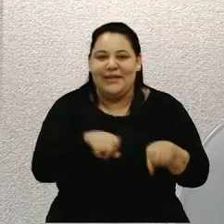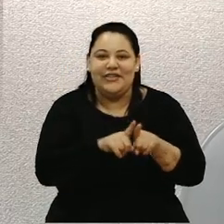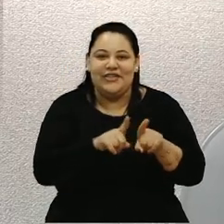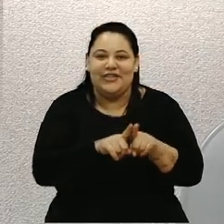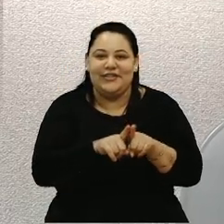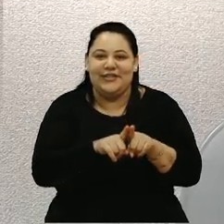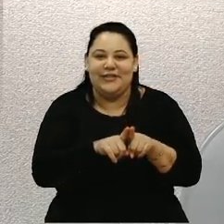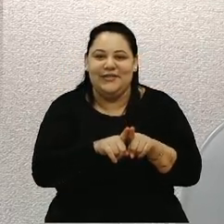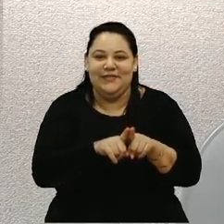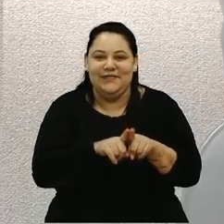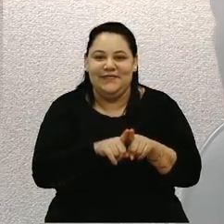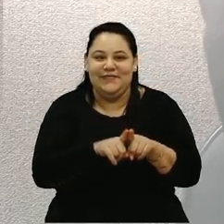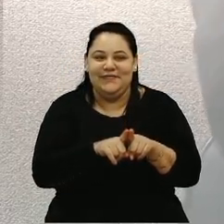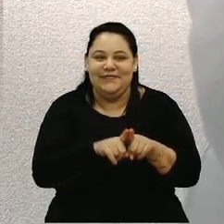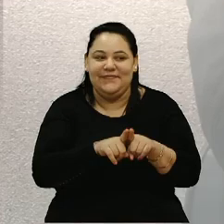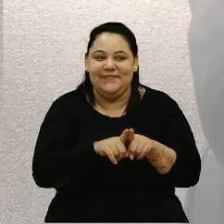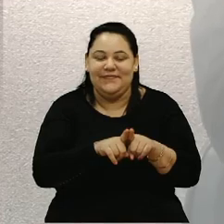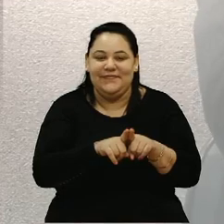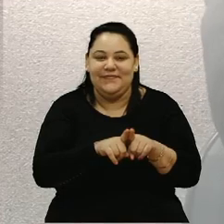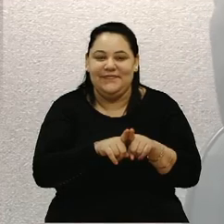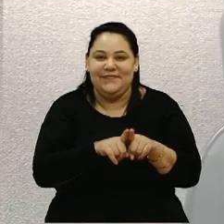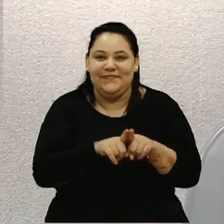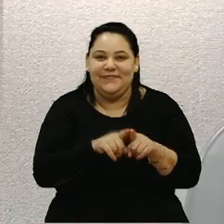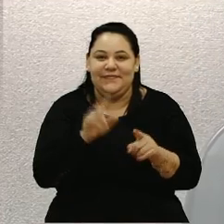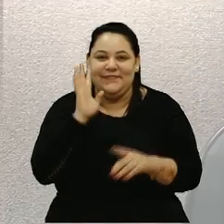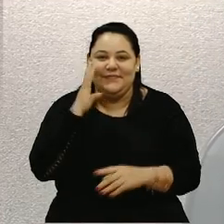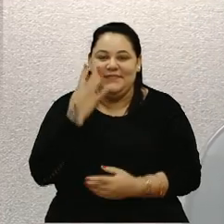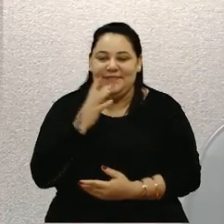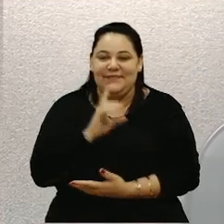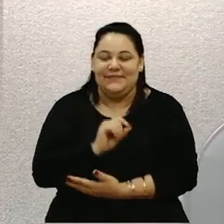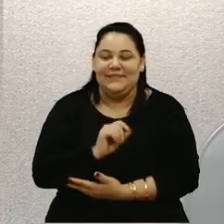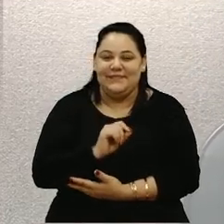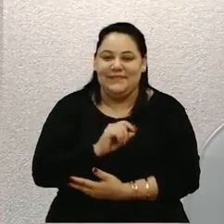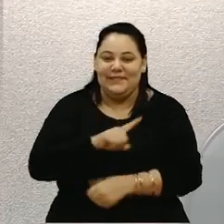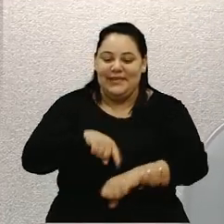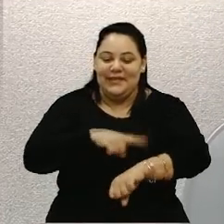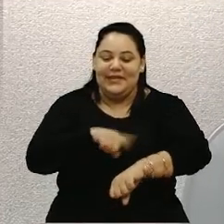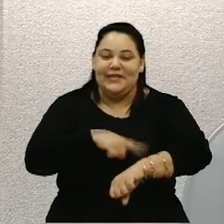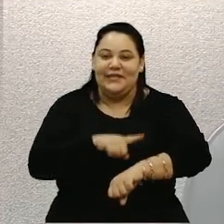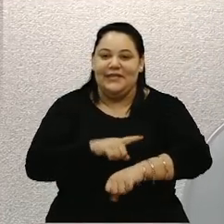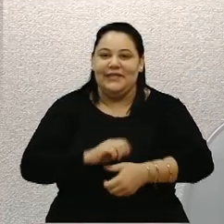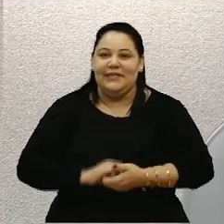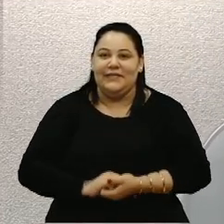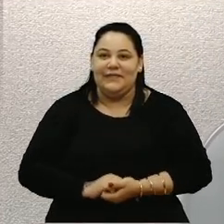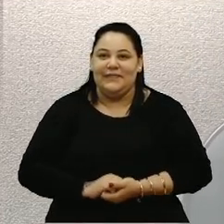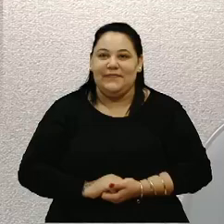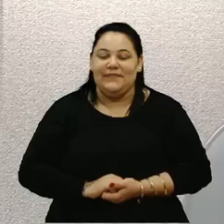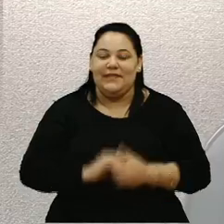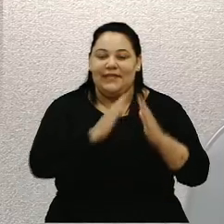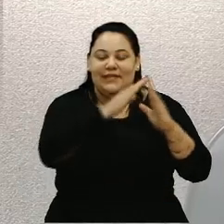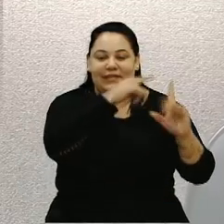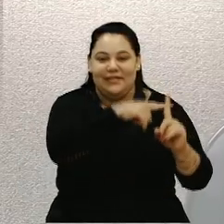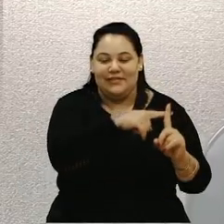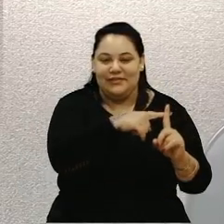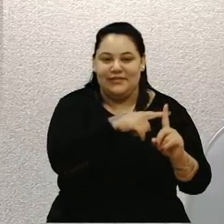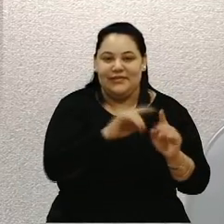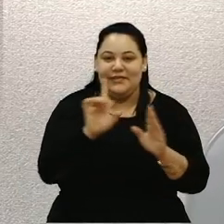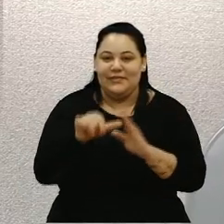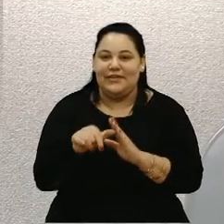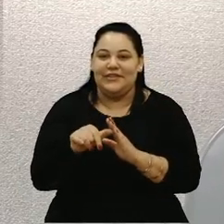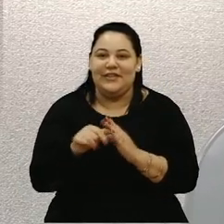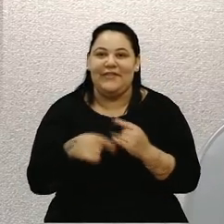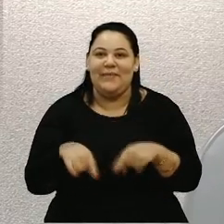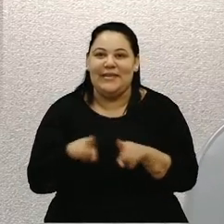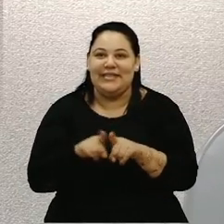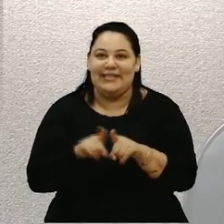vai ser também precedido às 10 horas nesse dia com culto ecumênico na igreja de São Romédio, depois será servido um almoço,